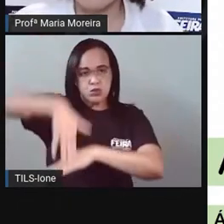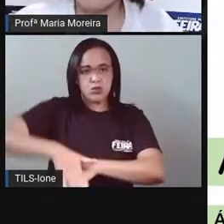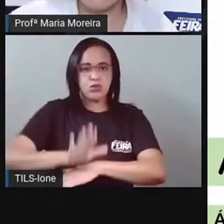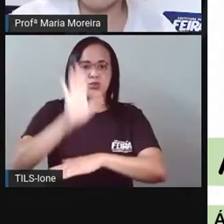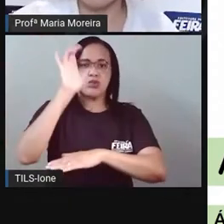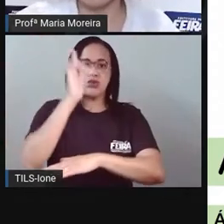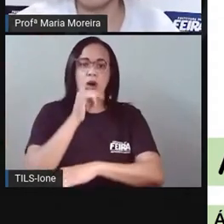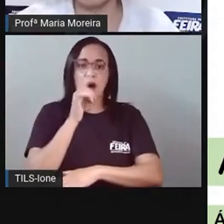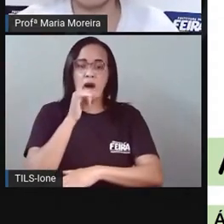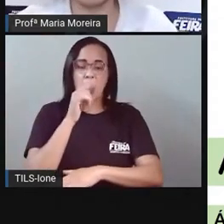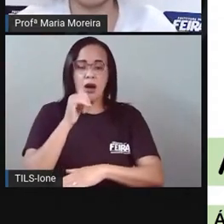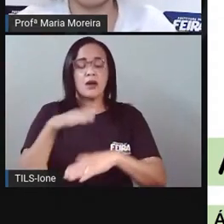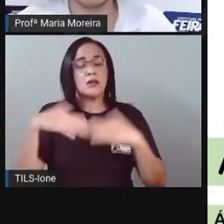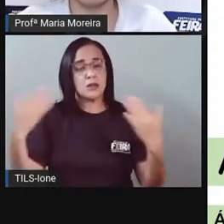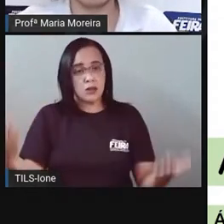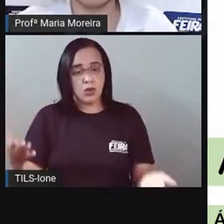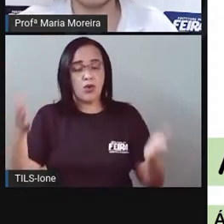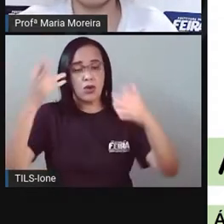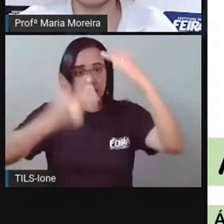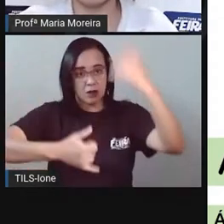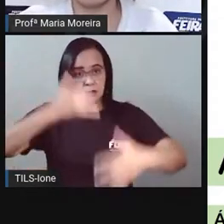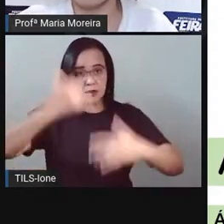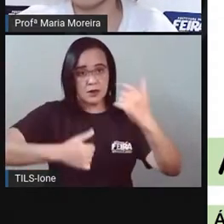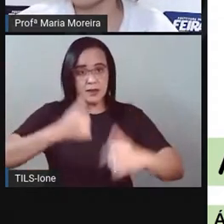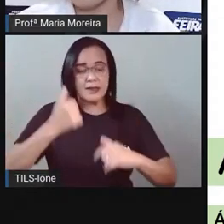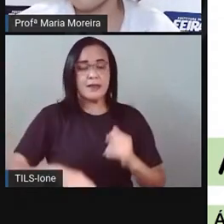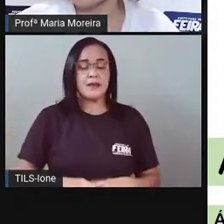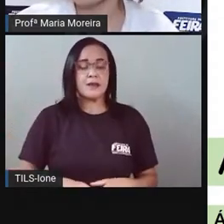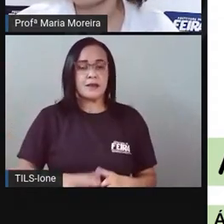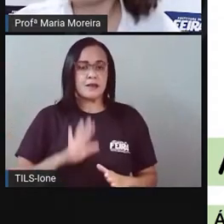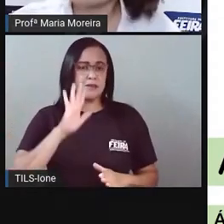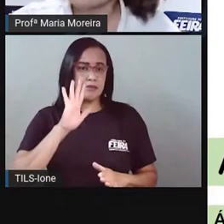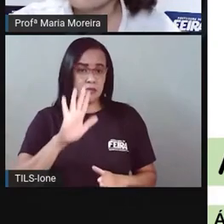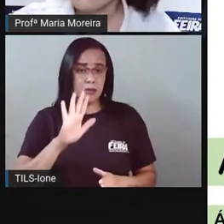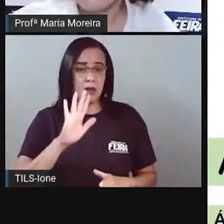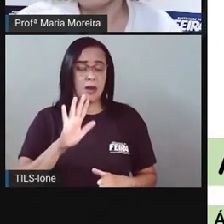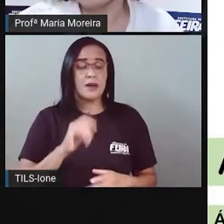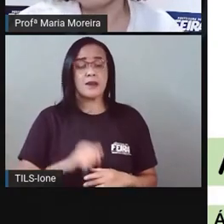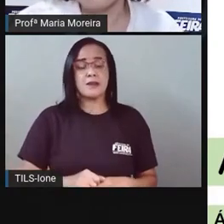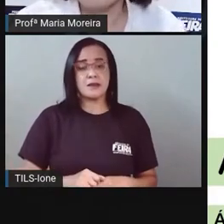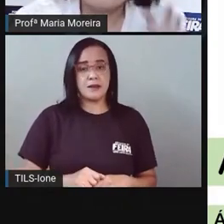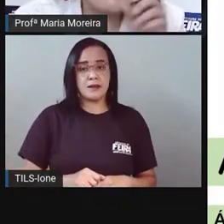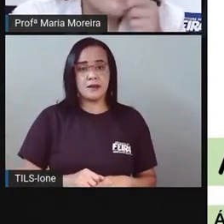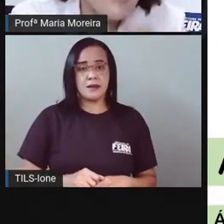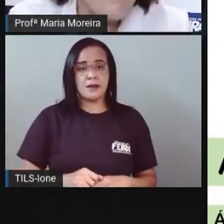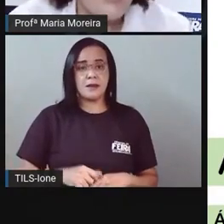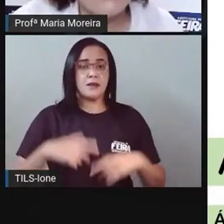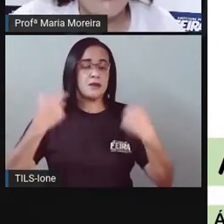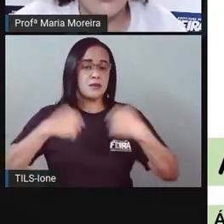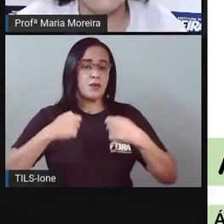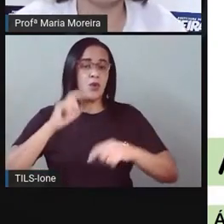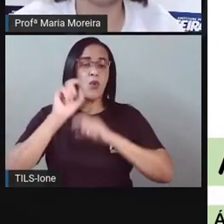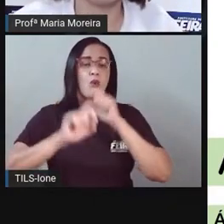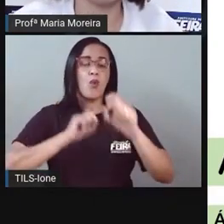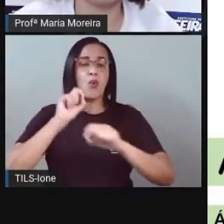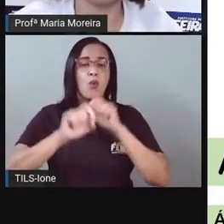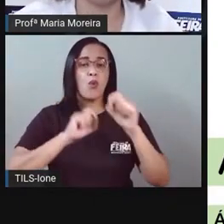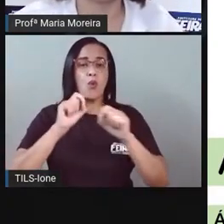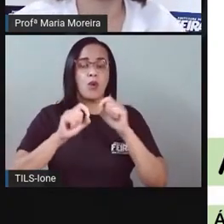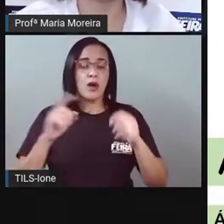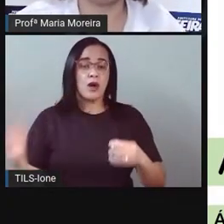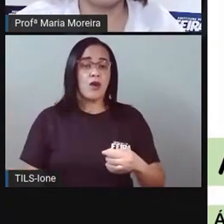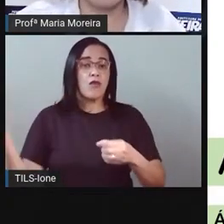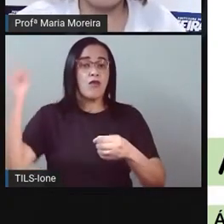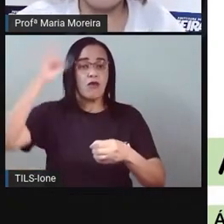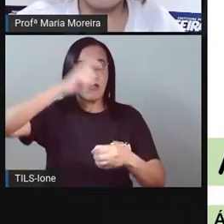fenômenos. Mas para poder falar sobre isso, inclusive, a vai precisar falar só de uma revisãozinha básica, uma retomada aí